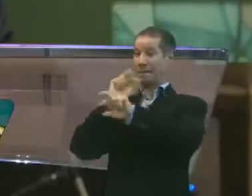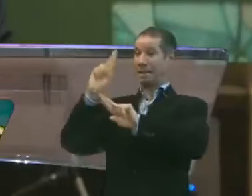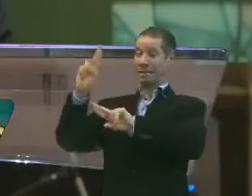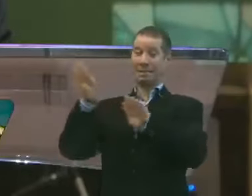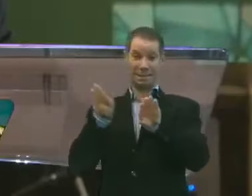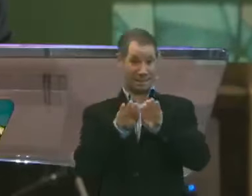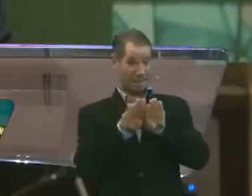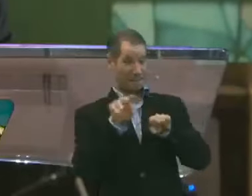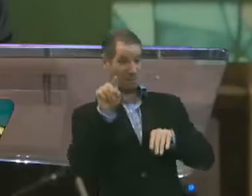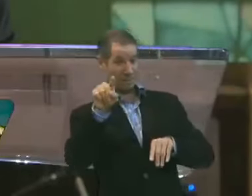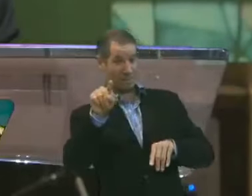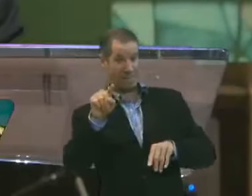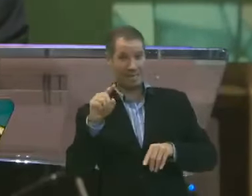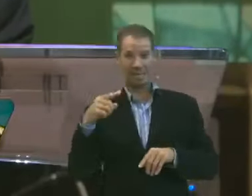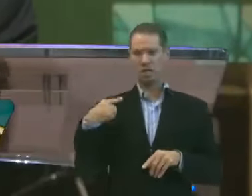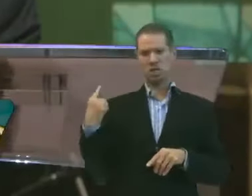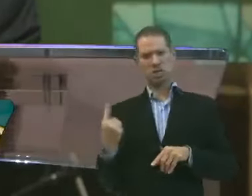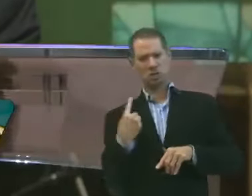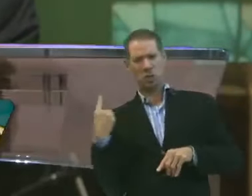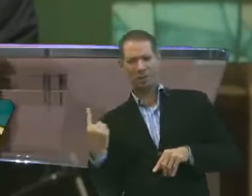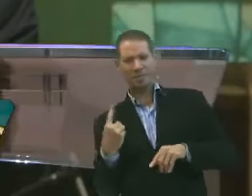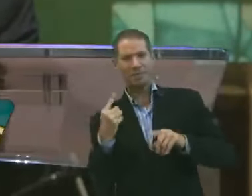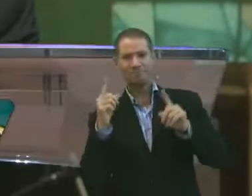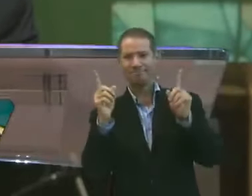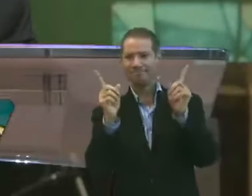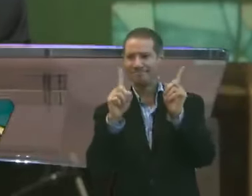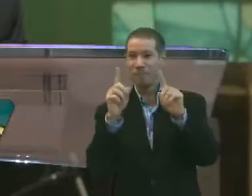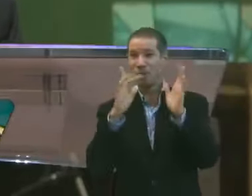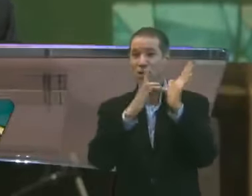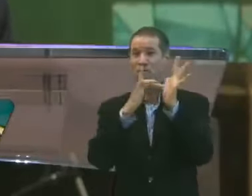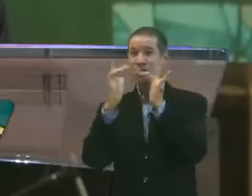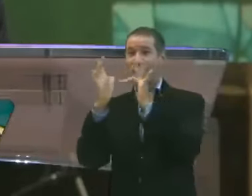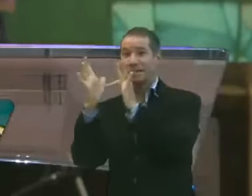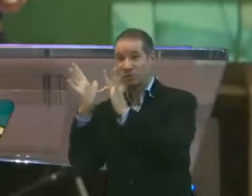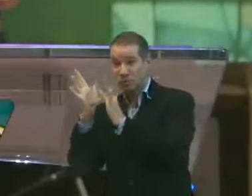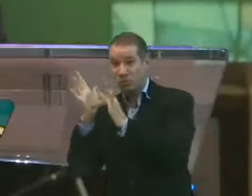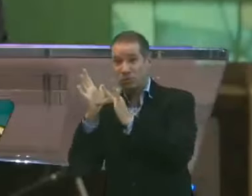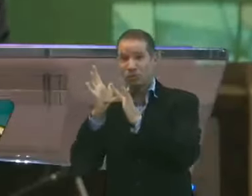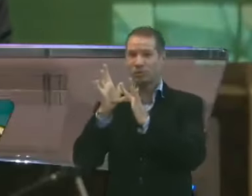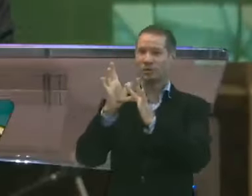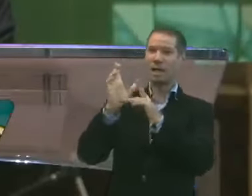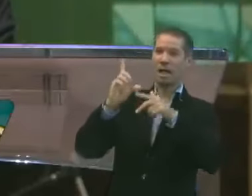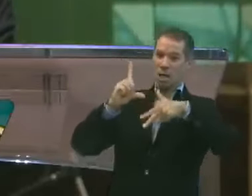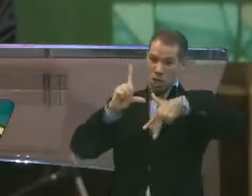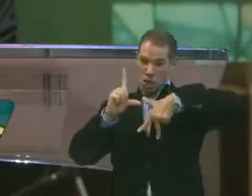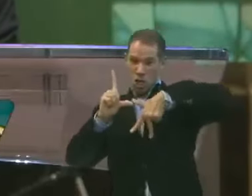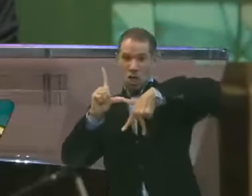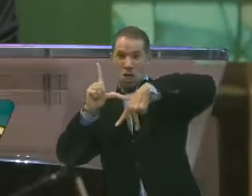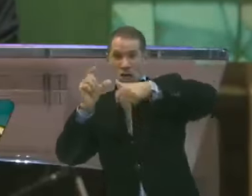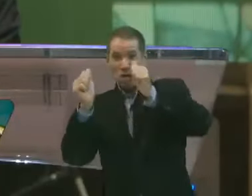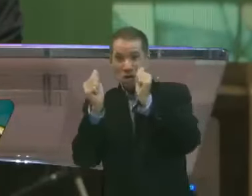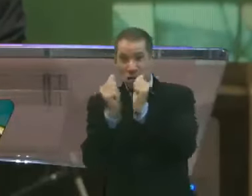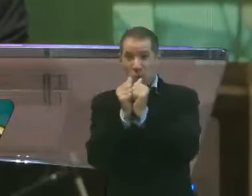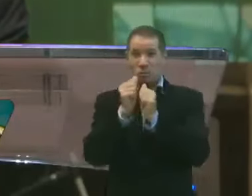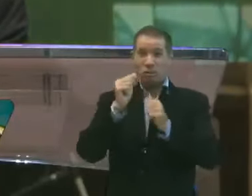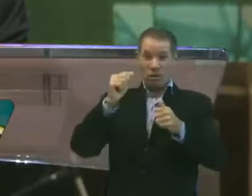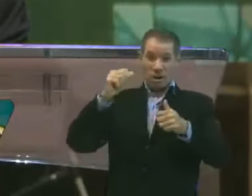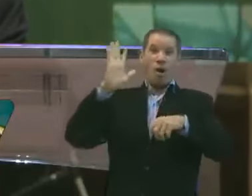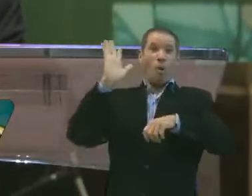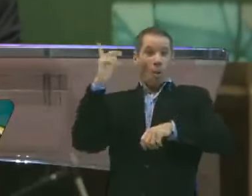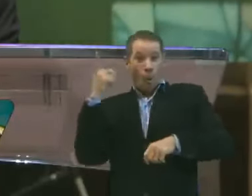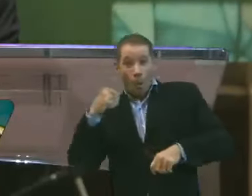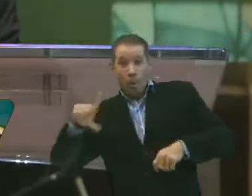Porque você não está sozinho. Jesus está ao seu lado. E aqui mais uma promessa.